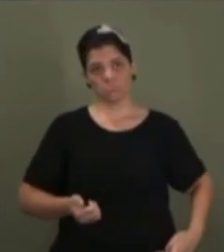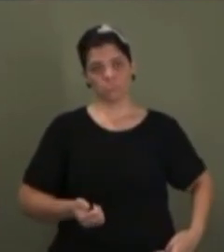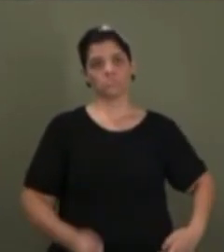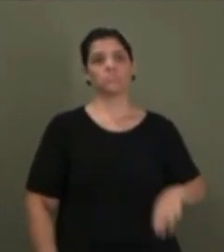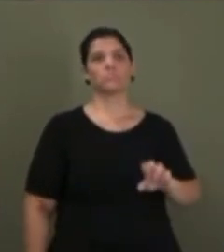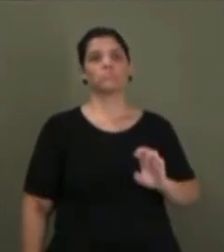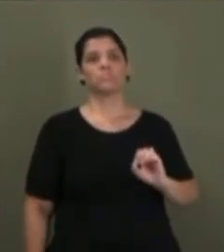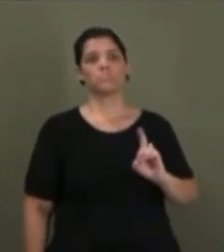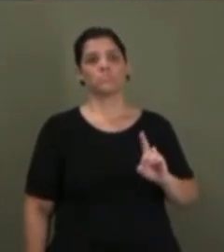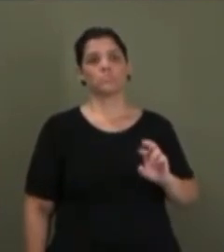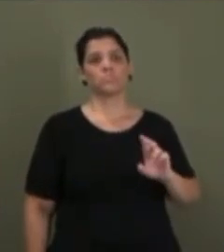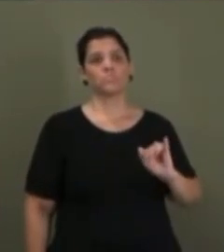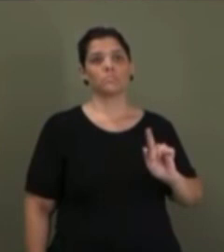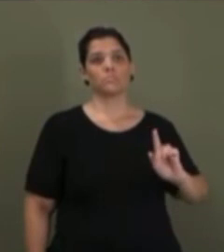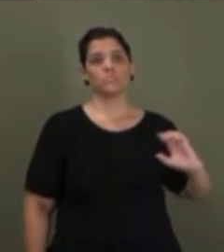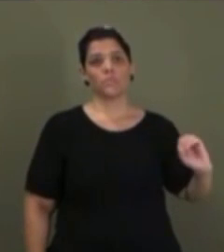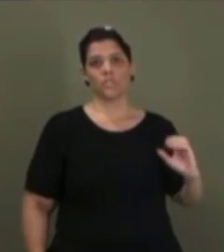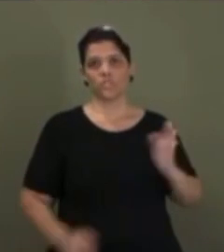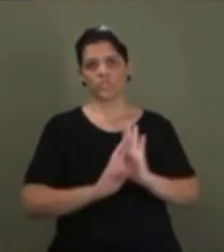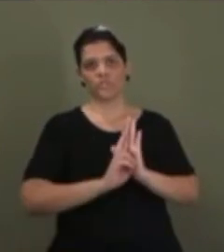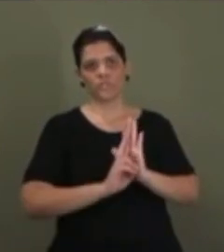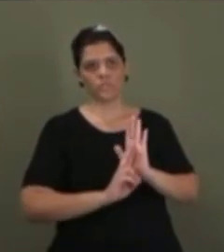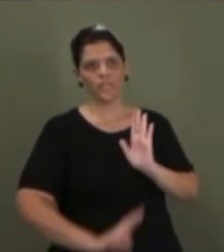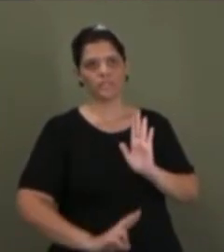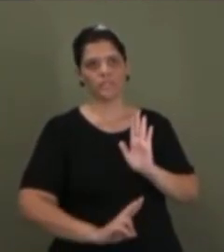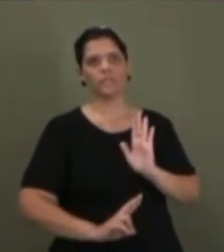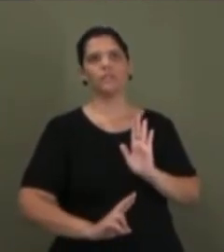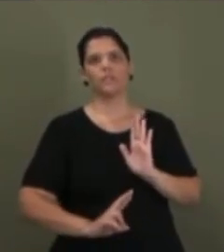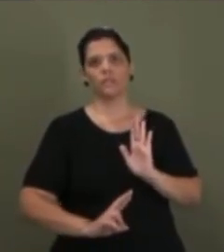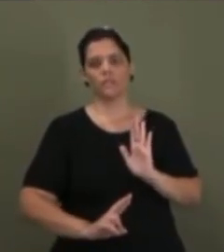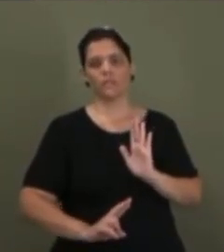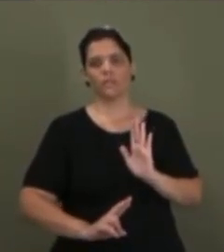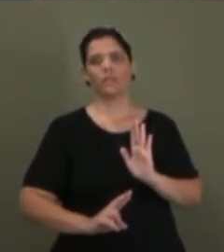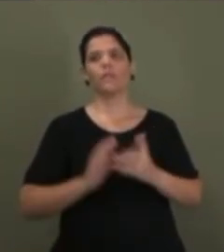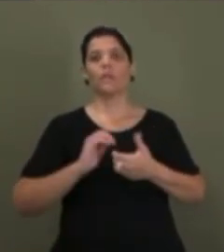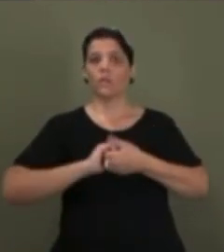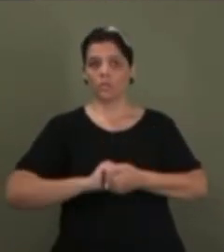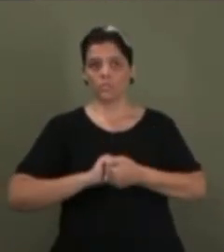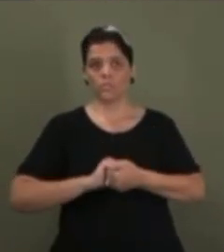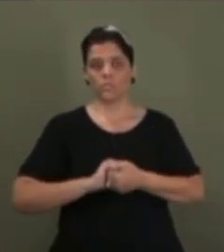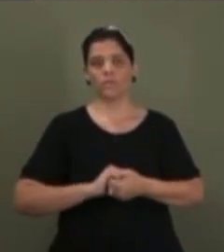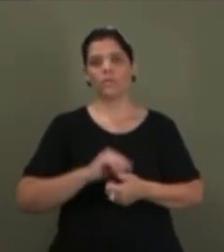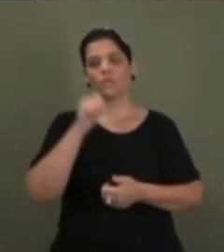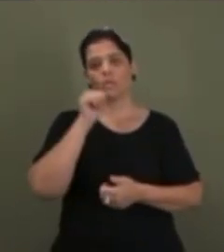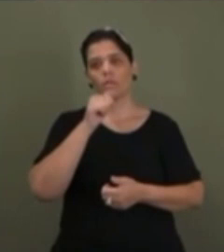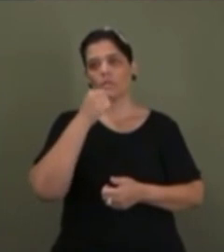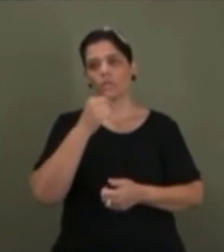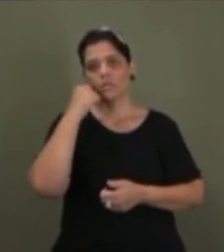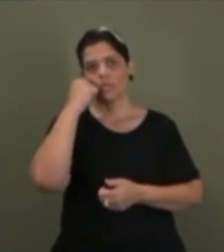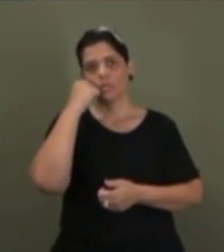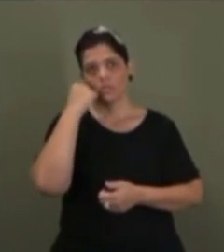senador Eduardo Braga, relator da reforma tributária, cumprimentar senhoras e senhores